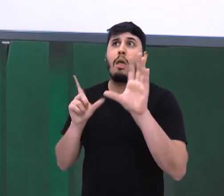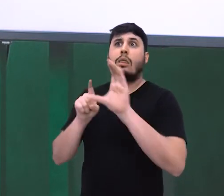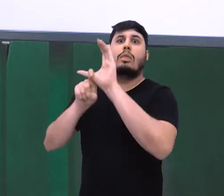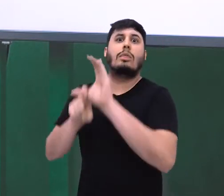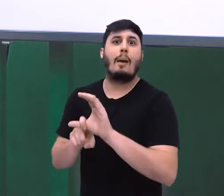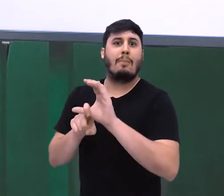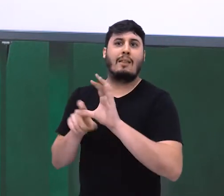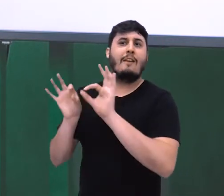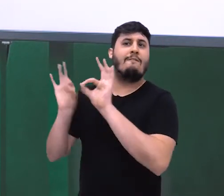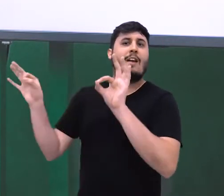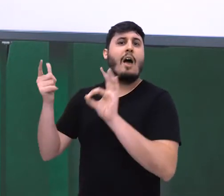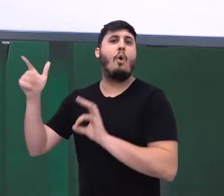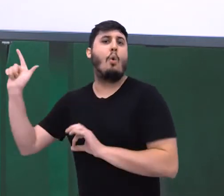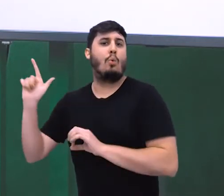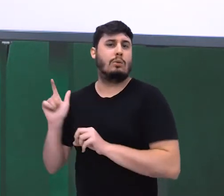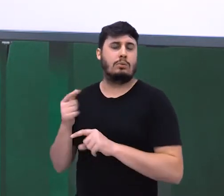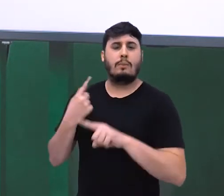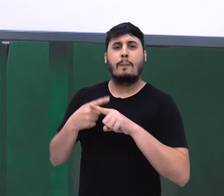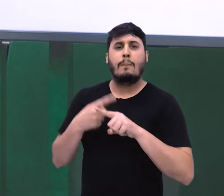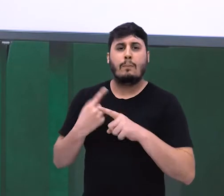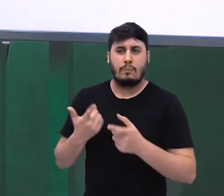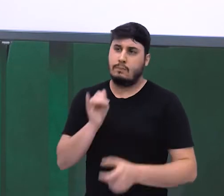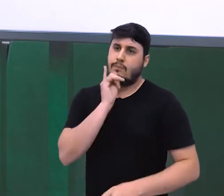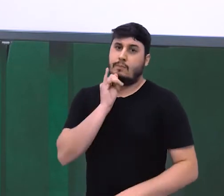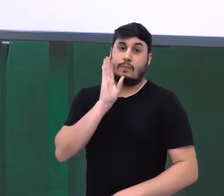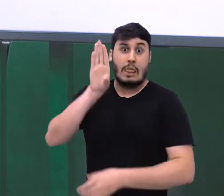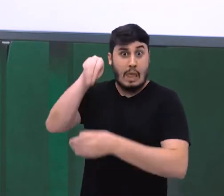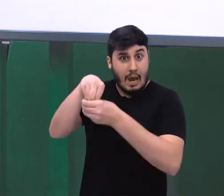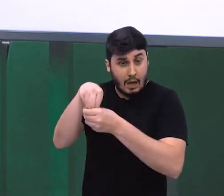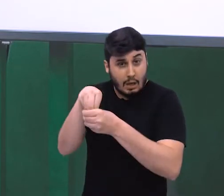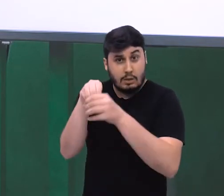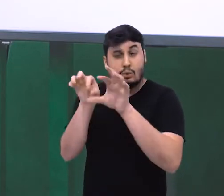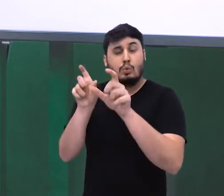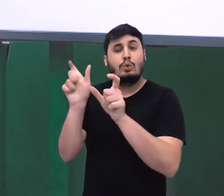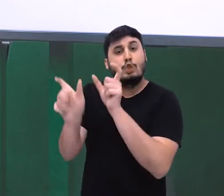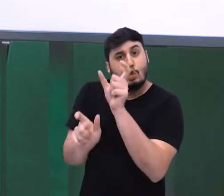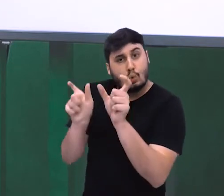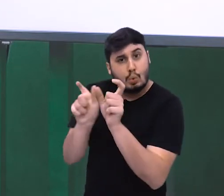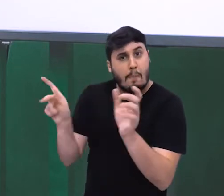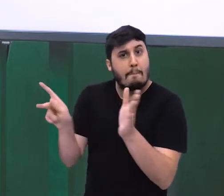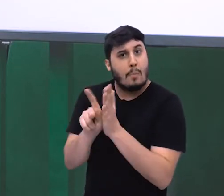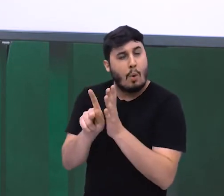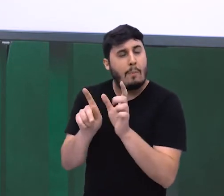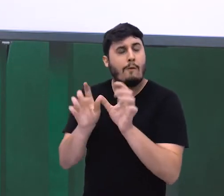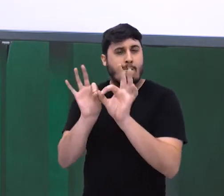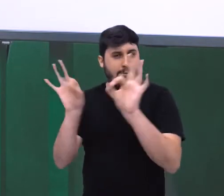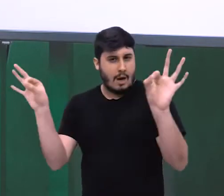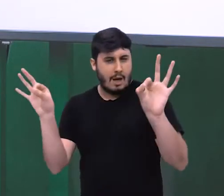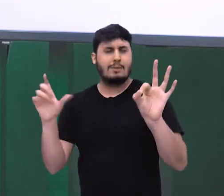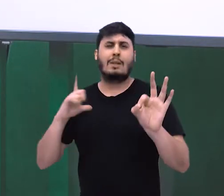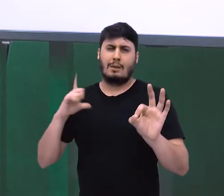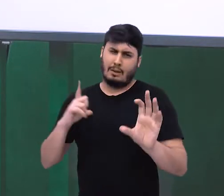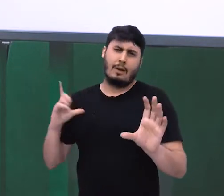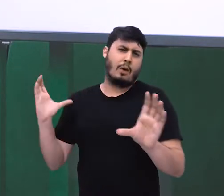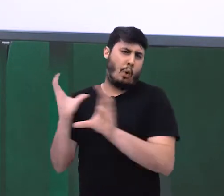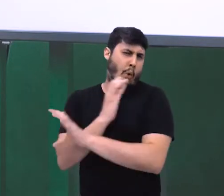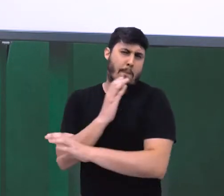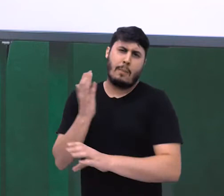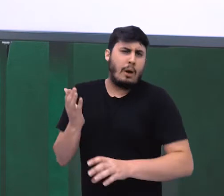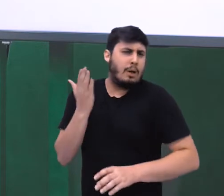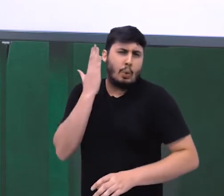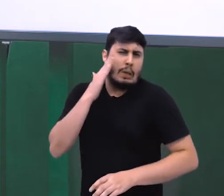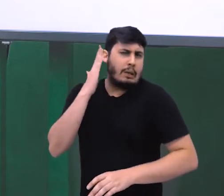Quando eu falo do ponto de vista sintático, eu estou falando da estrutura sintática. Essa primeira oração tem a estrutura sintática completa, com sujeito e